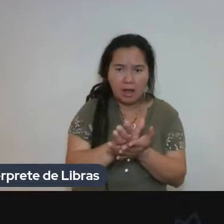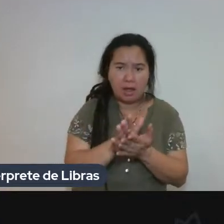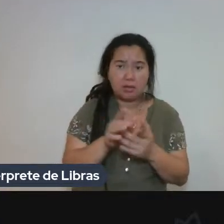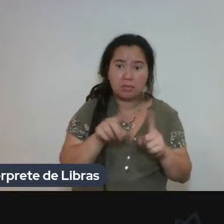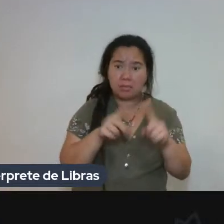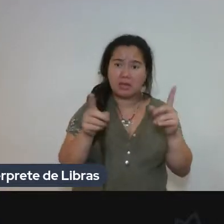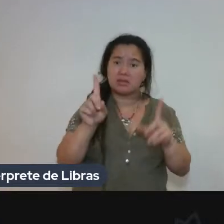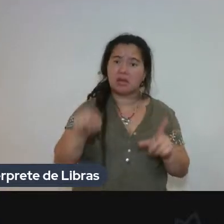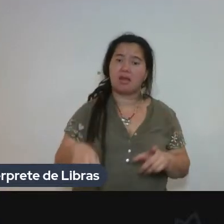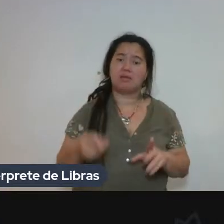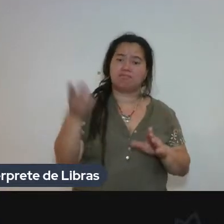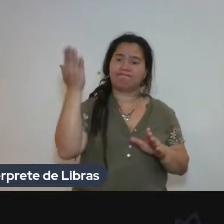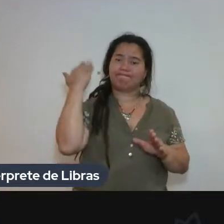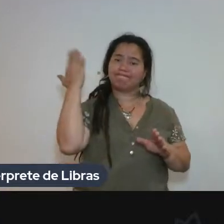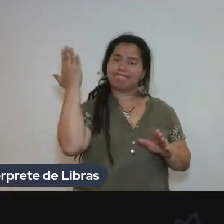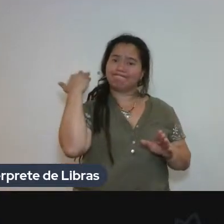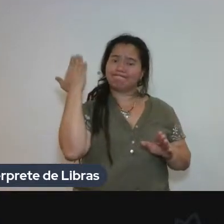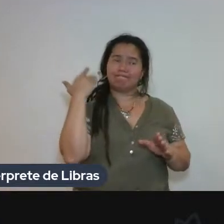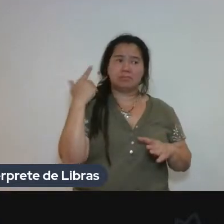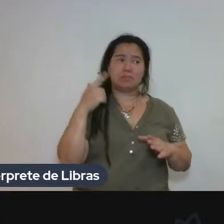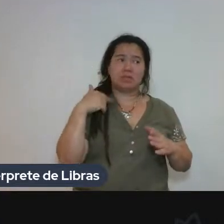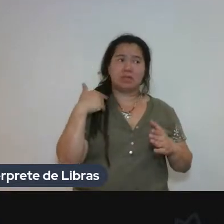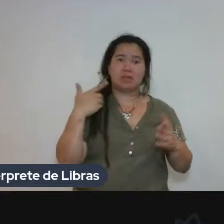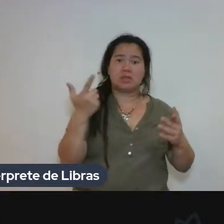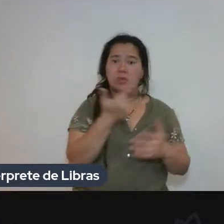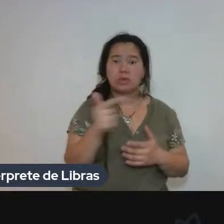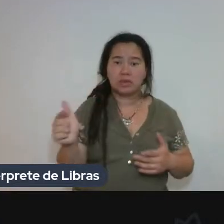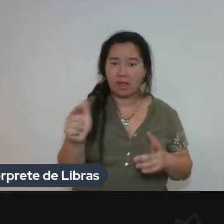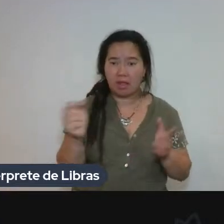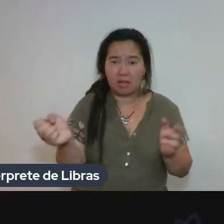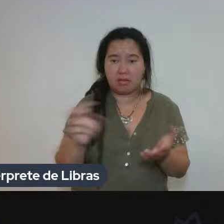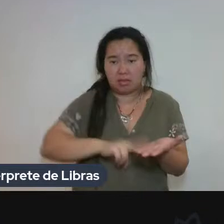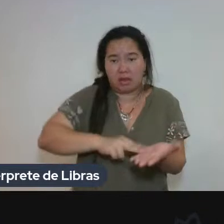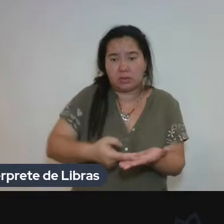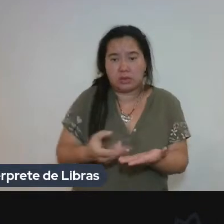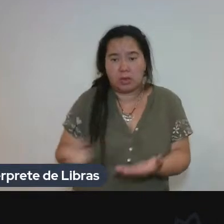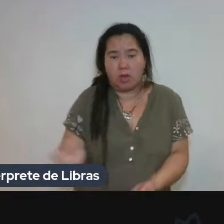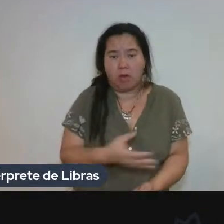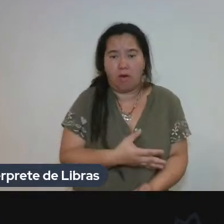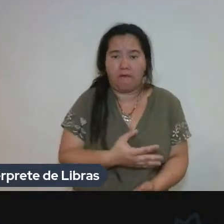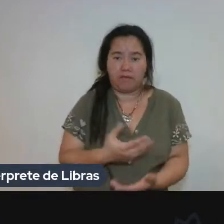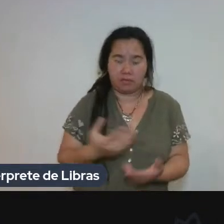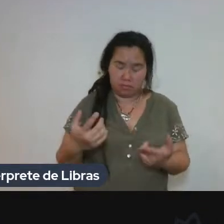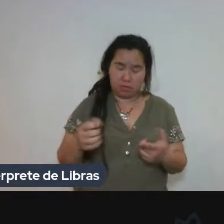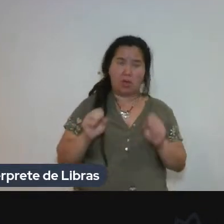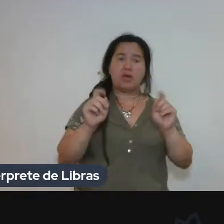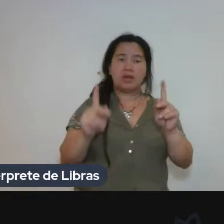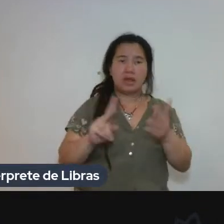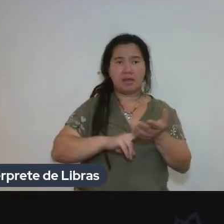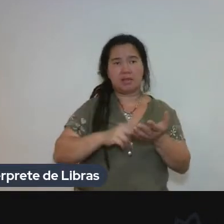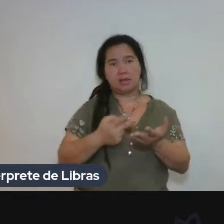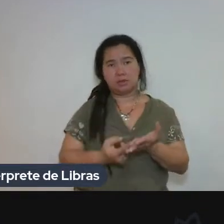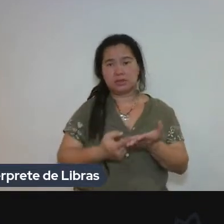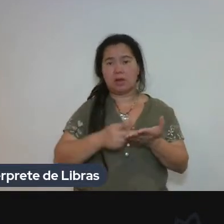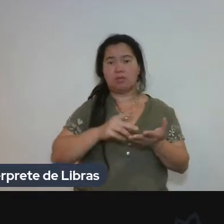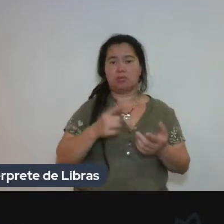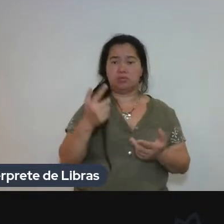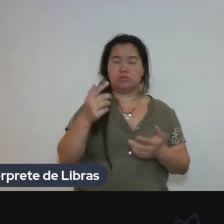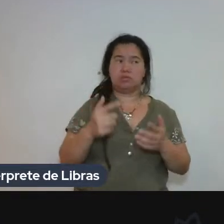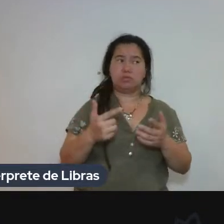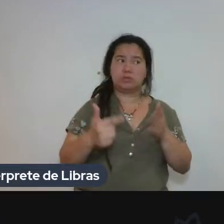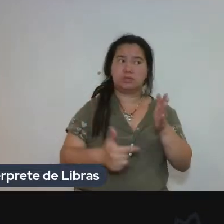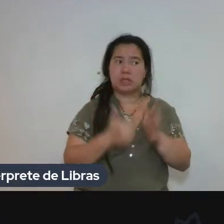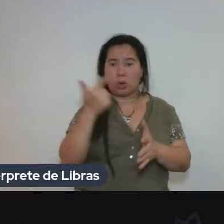luta. E todas as traduções são dignas. Inclusive as traduções indiretas. Elas também formaram toda uma